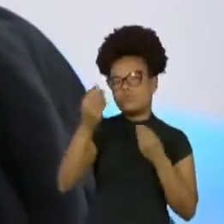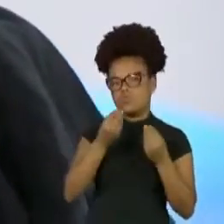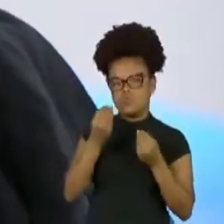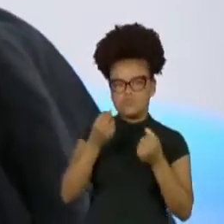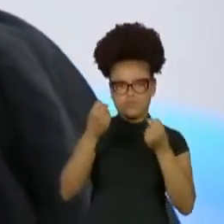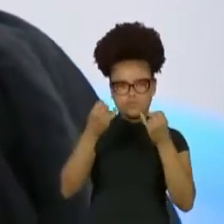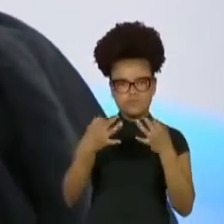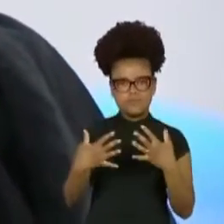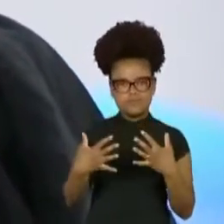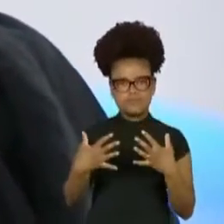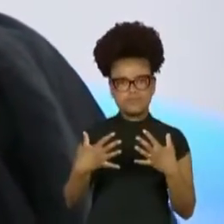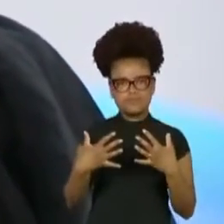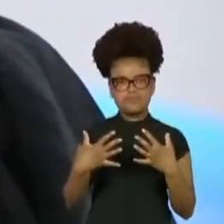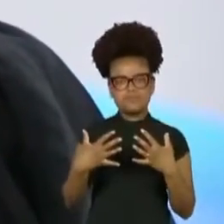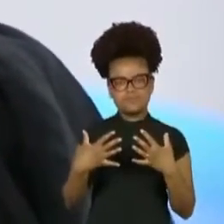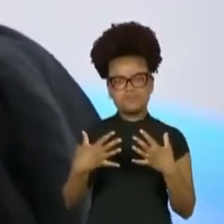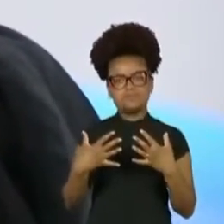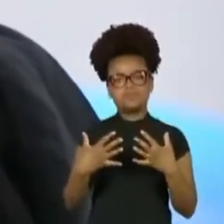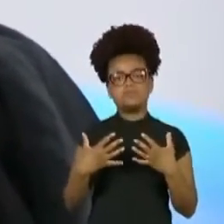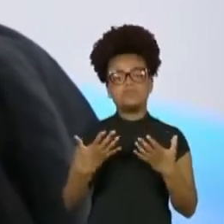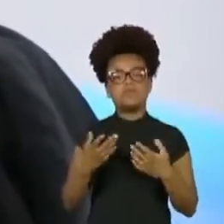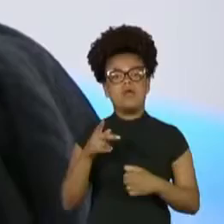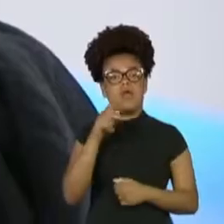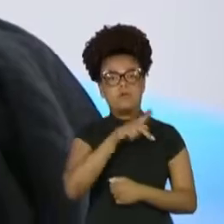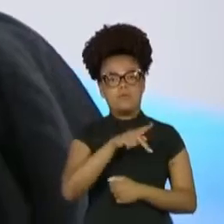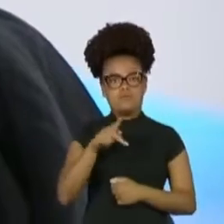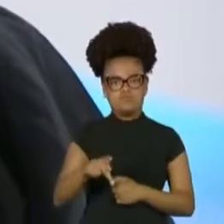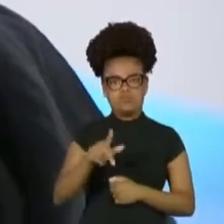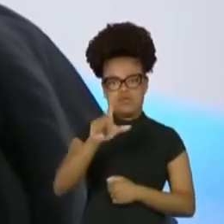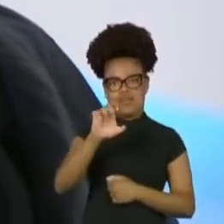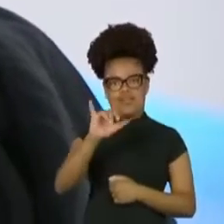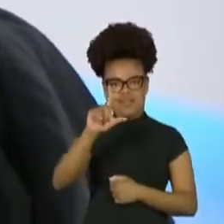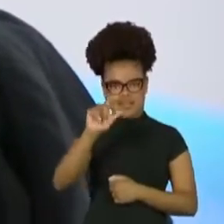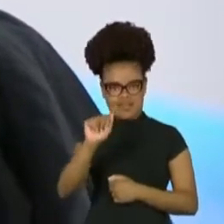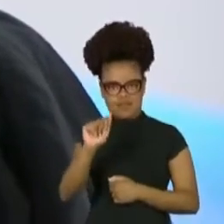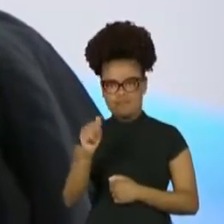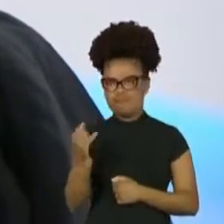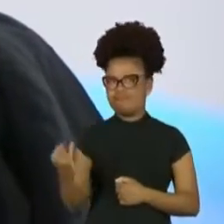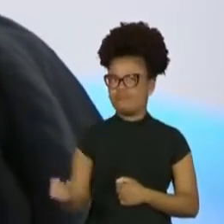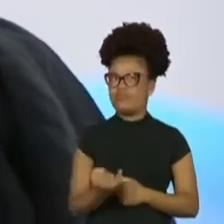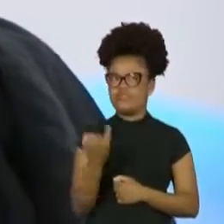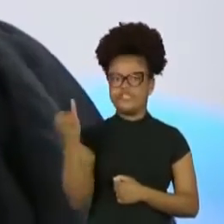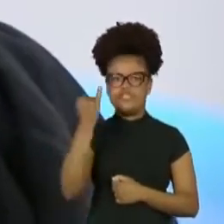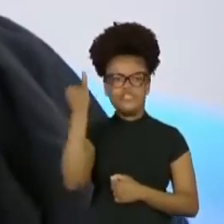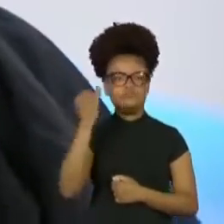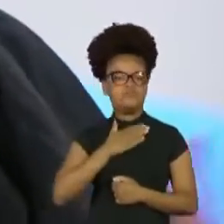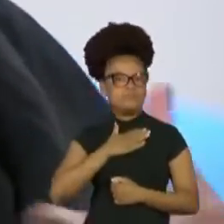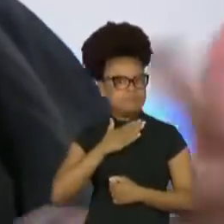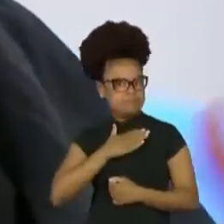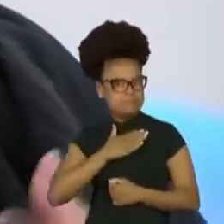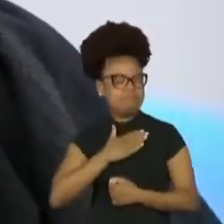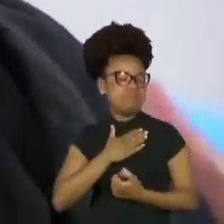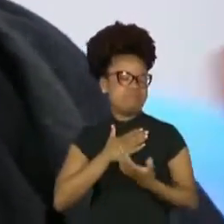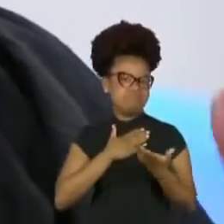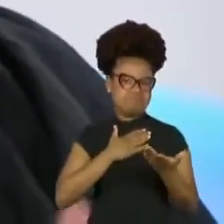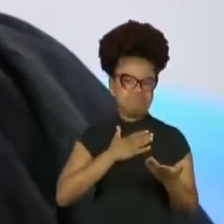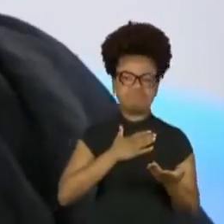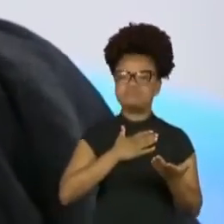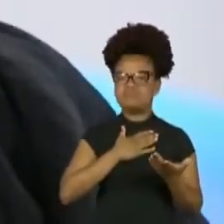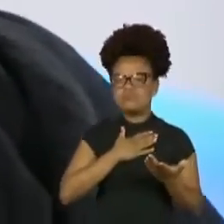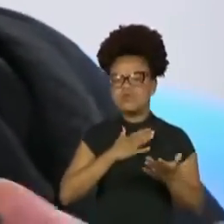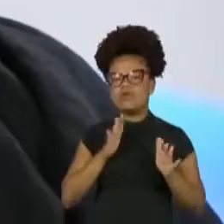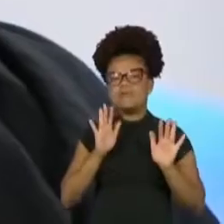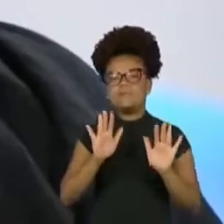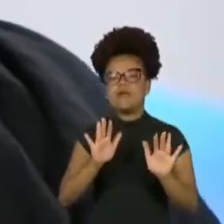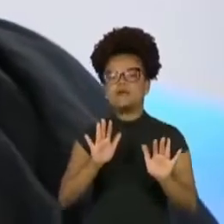foi de suma importância na minha vida, minha guru. Foi muito importante. Agora, antes de conseguir tudo